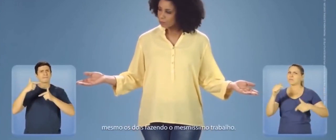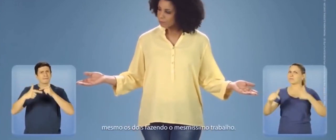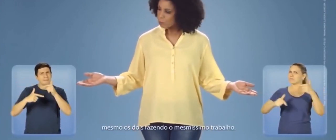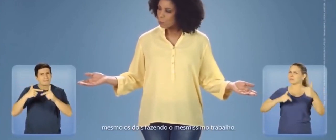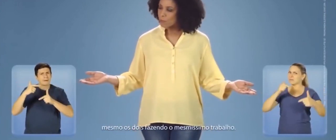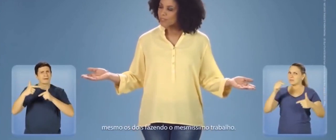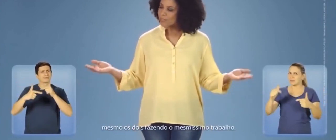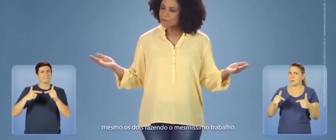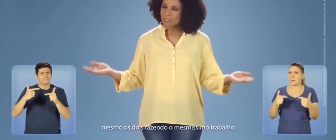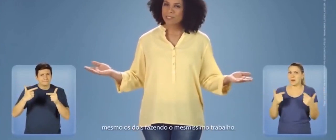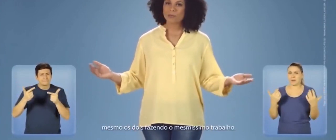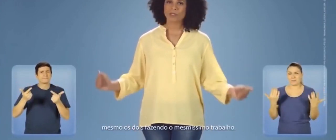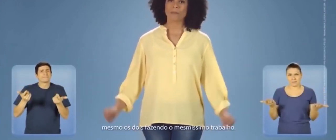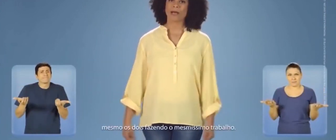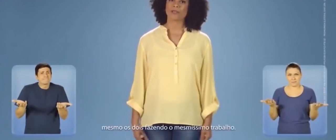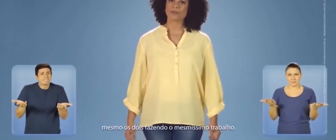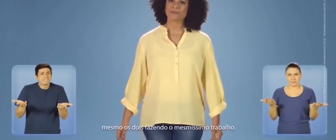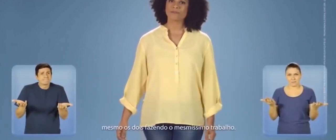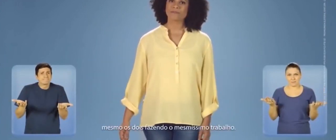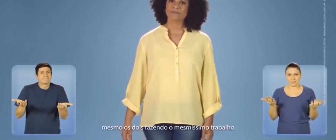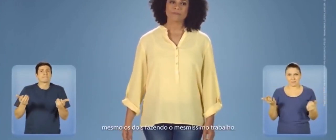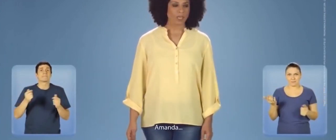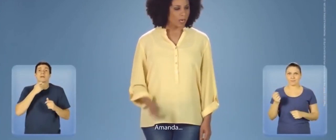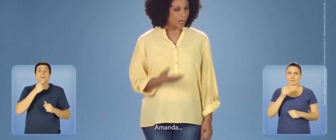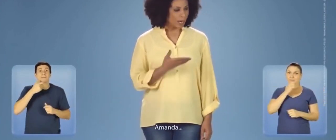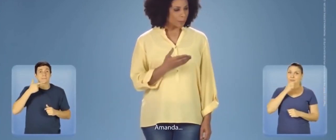fazendo o mesmíssimo trabalho.